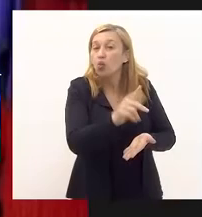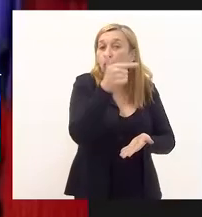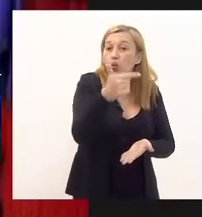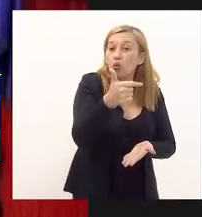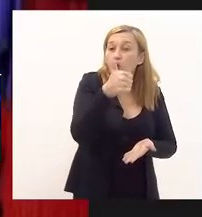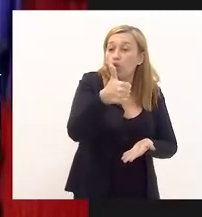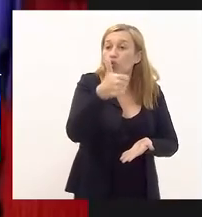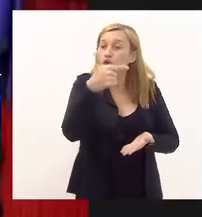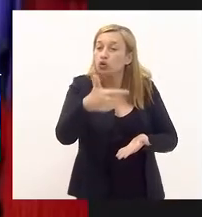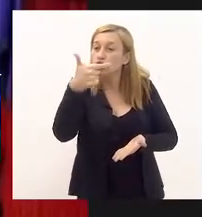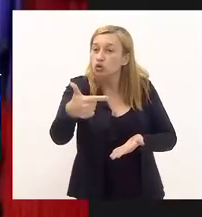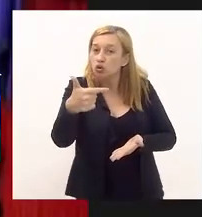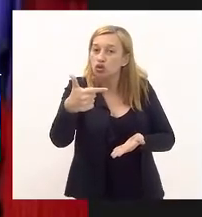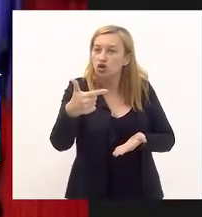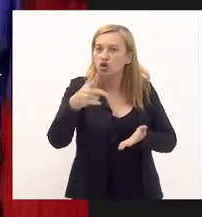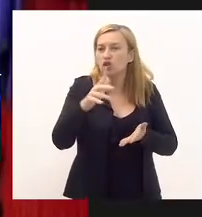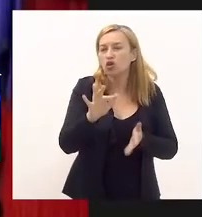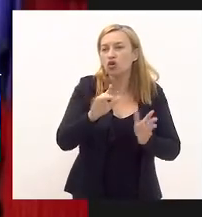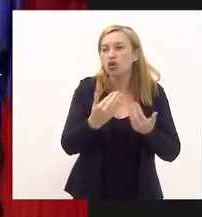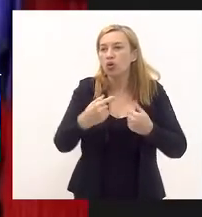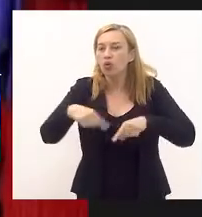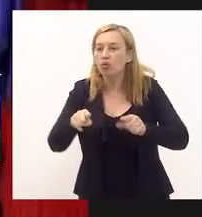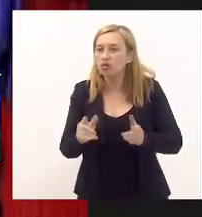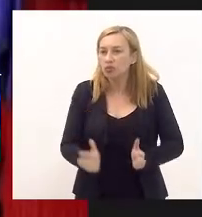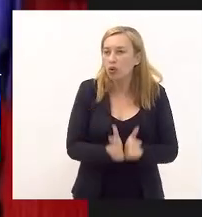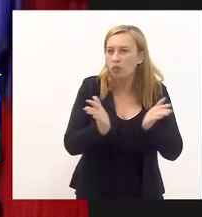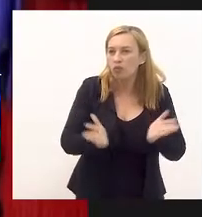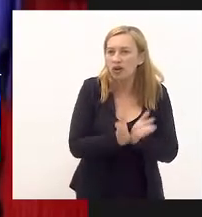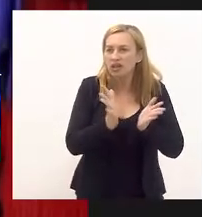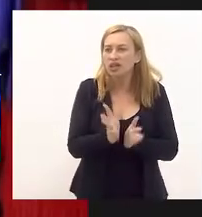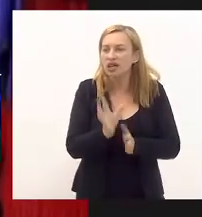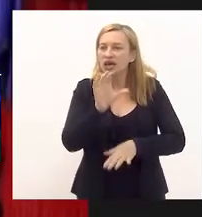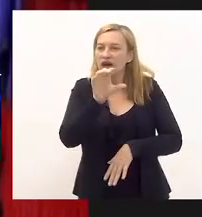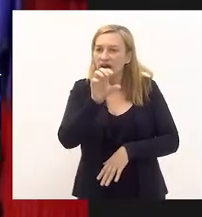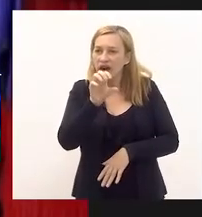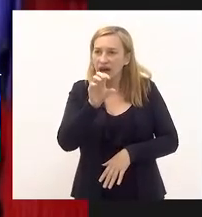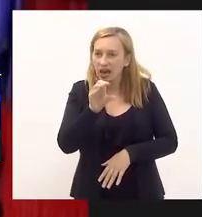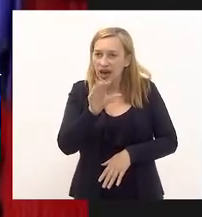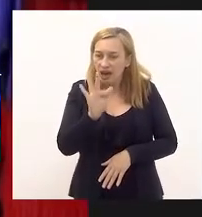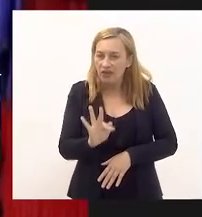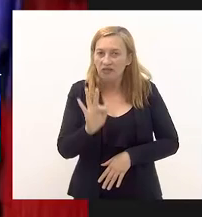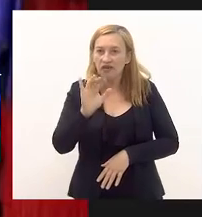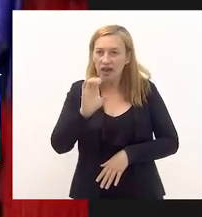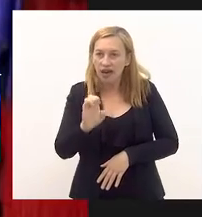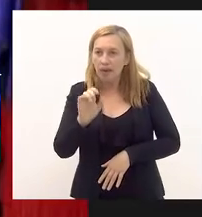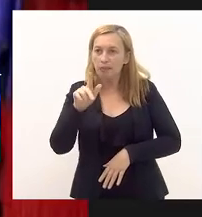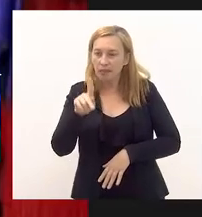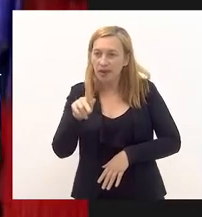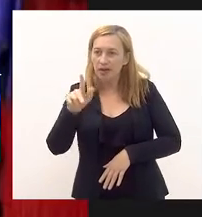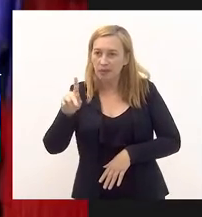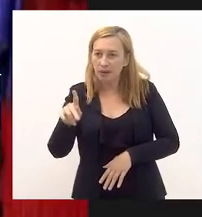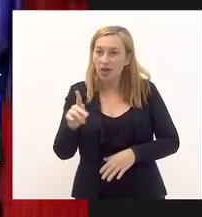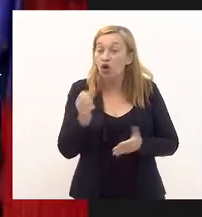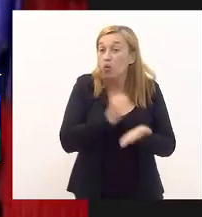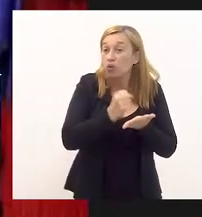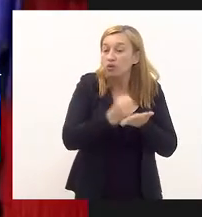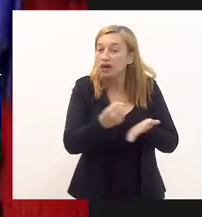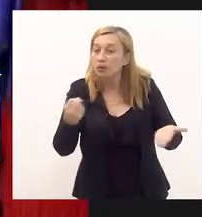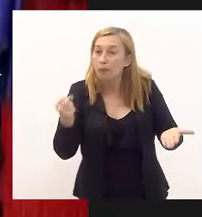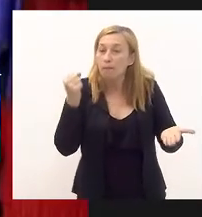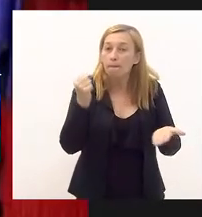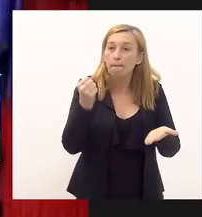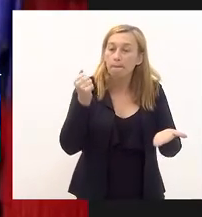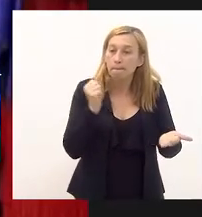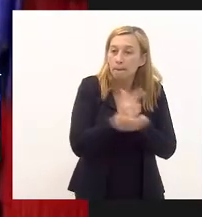Fundo Estadual de Combate à Pobreza FFP o contrato está sendo pago sim